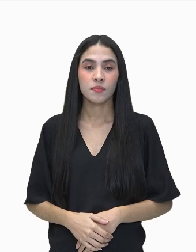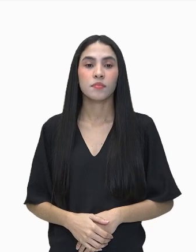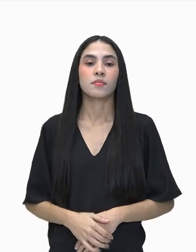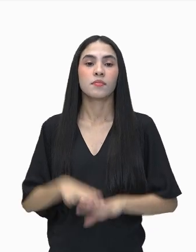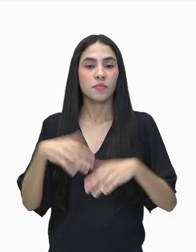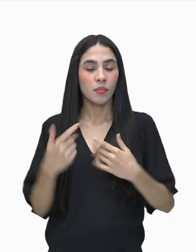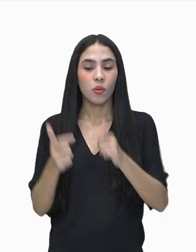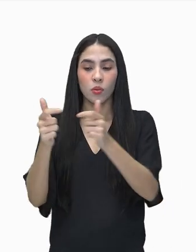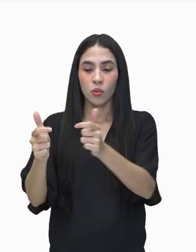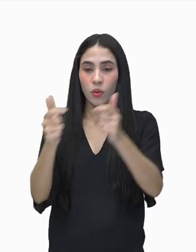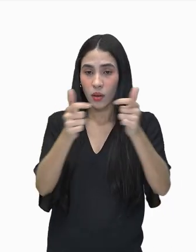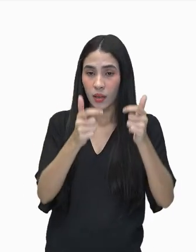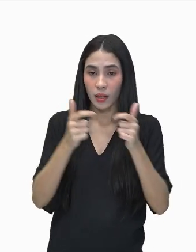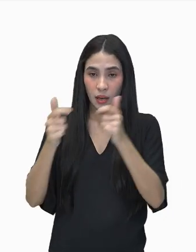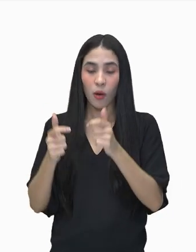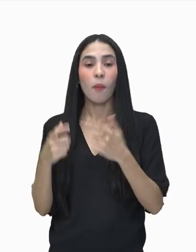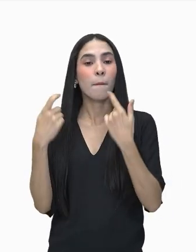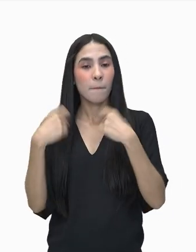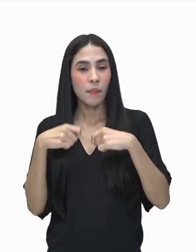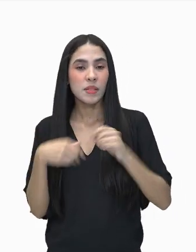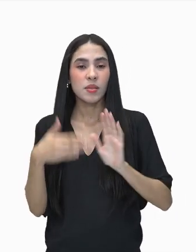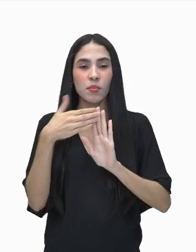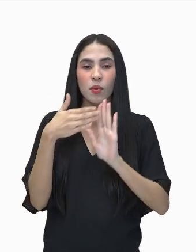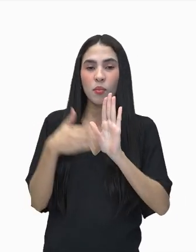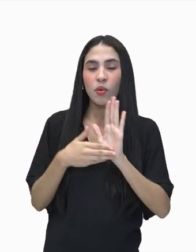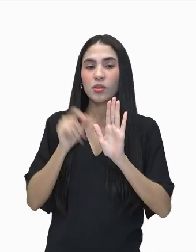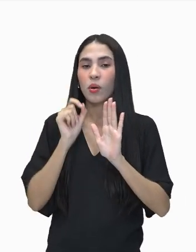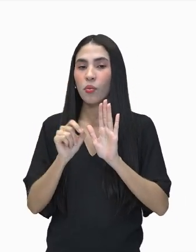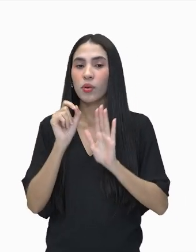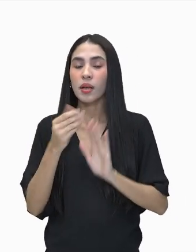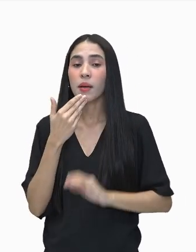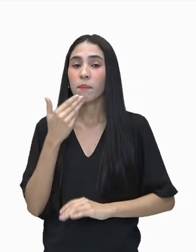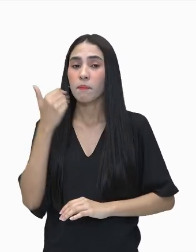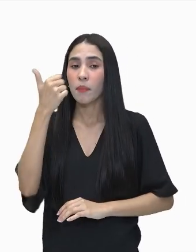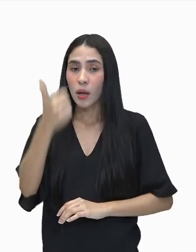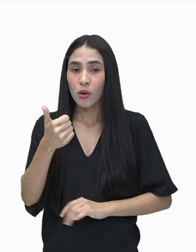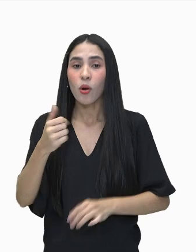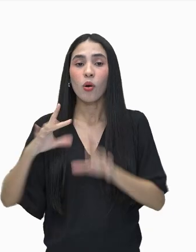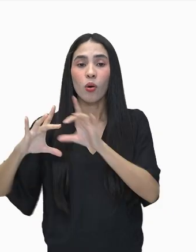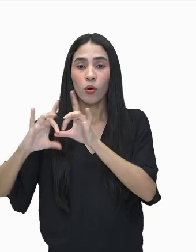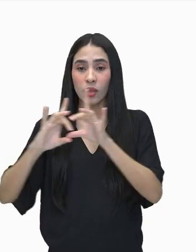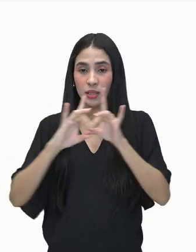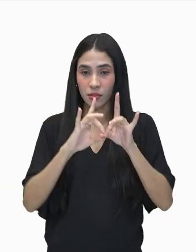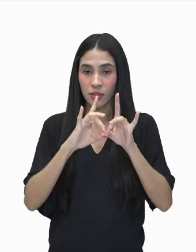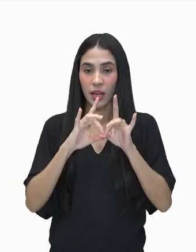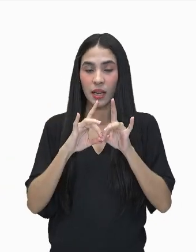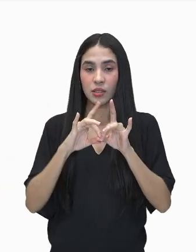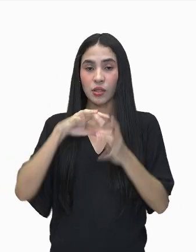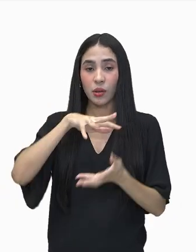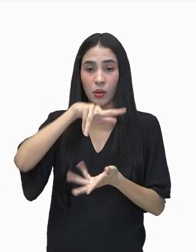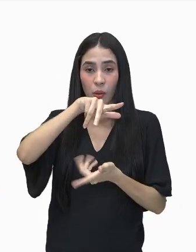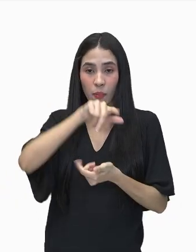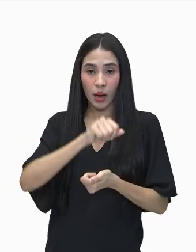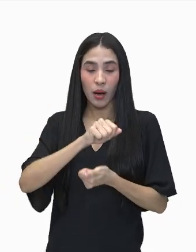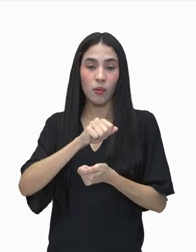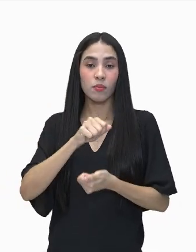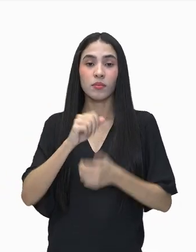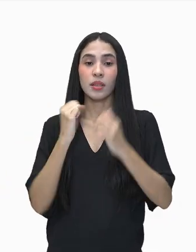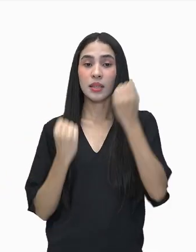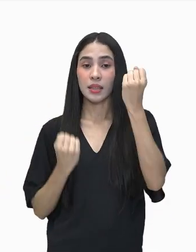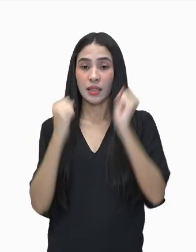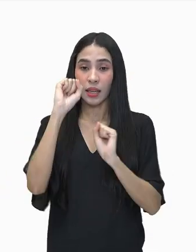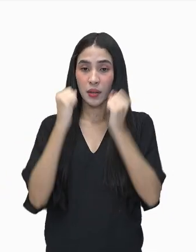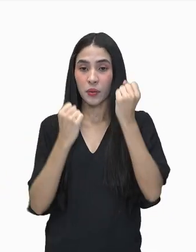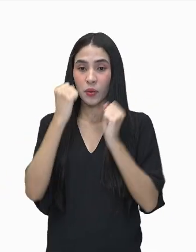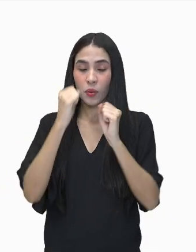estes lugares têm que proporcionar uma conectividade global da indústria, então,